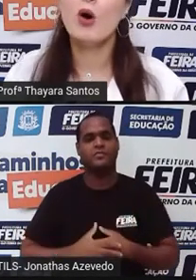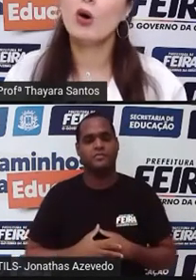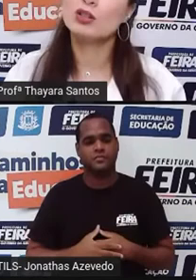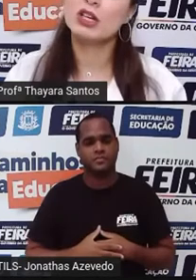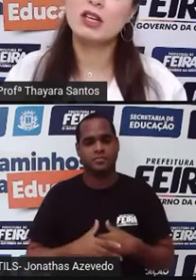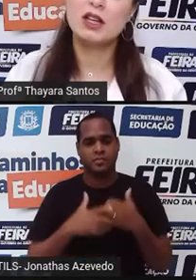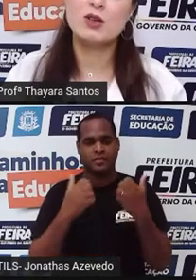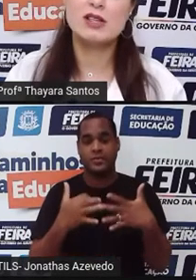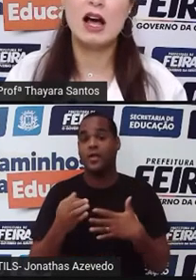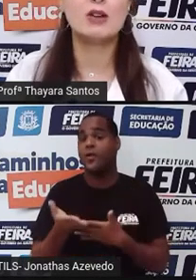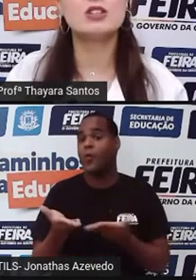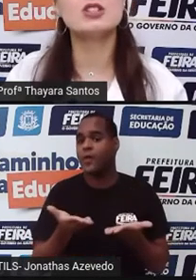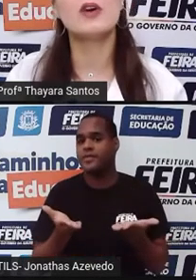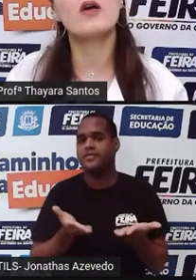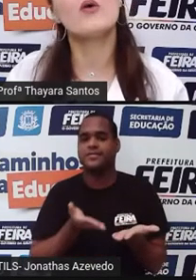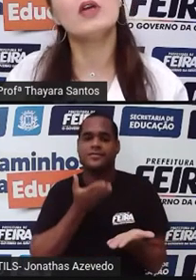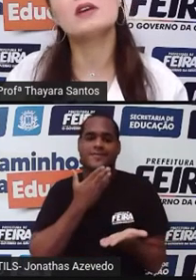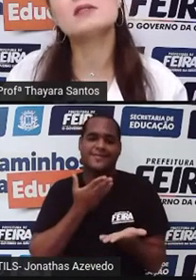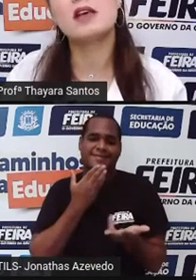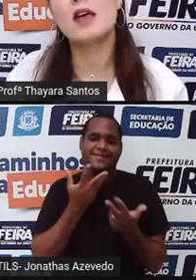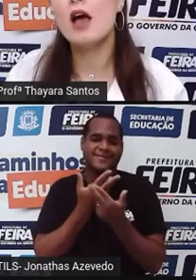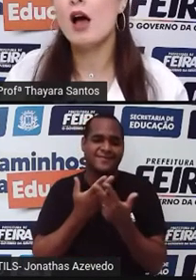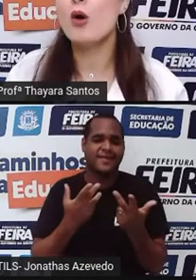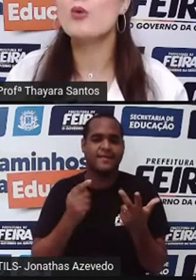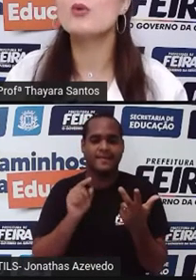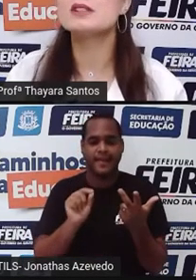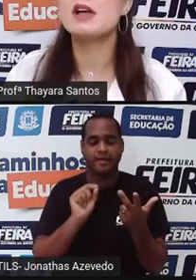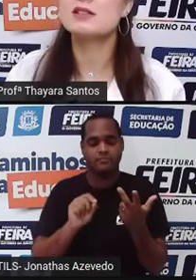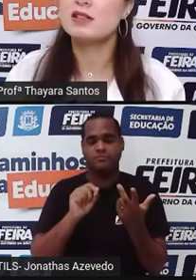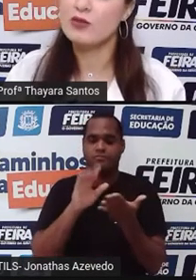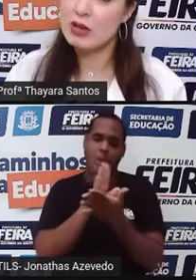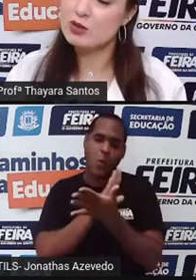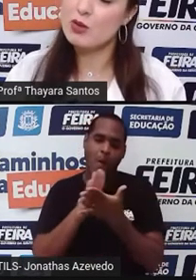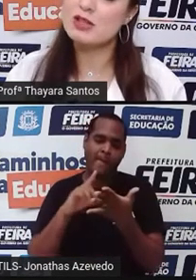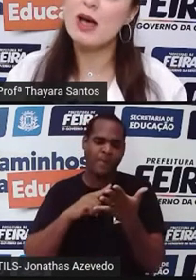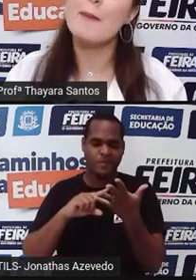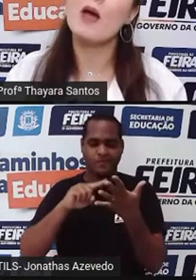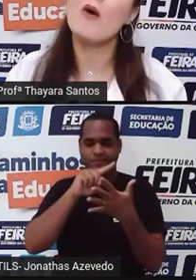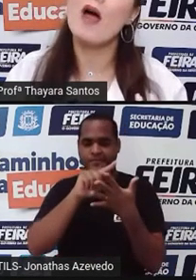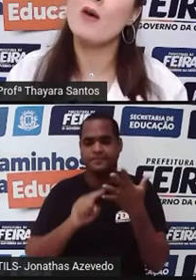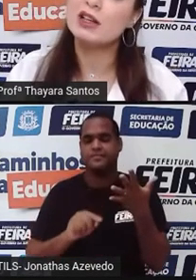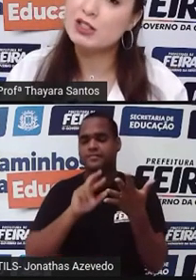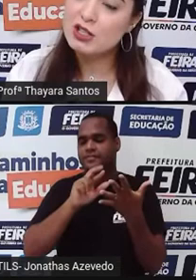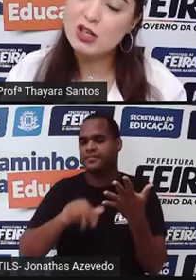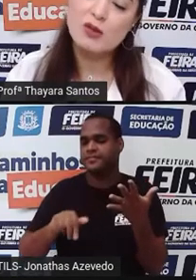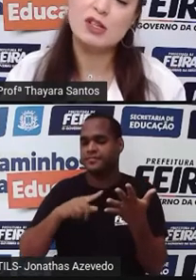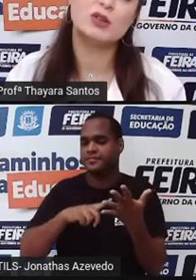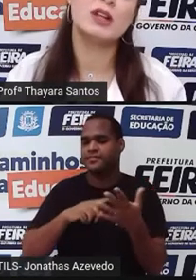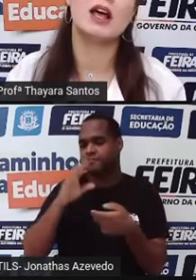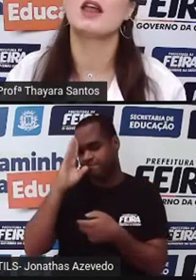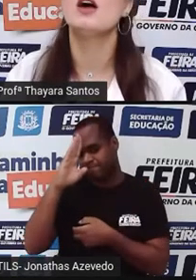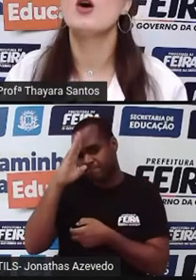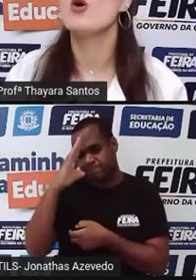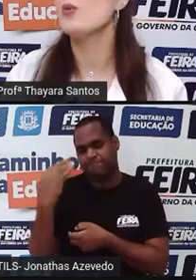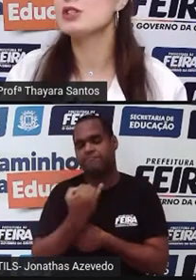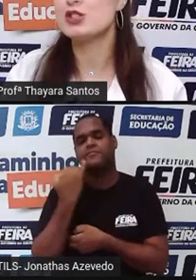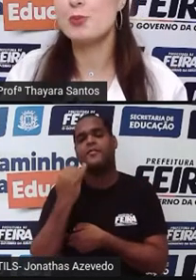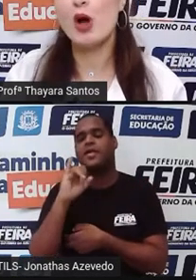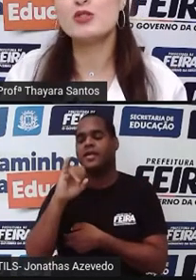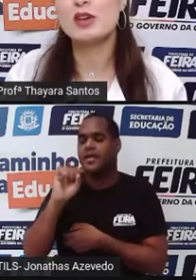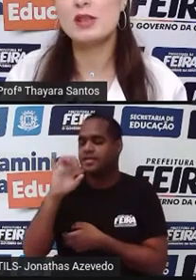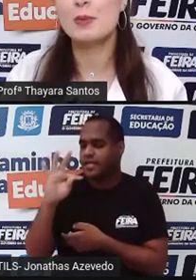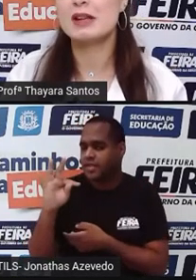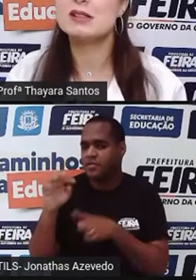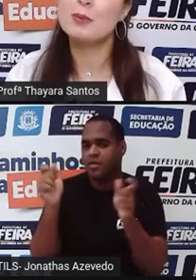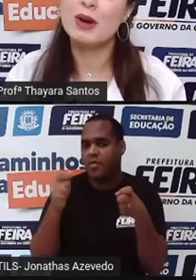Então, hoje aqui na nossa aula, a gente vai conhecer algumas dessas infecções, saber qual é o agente causador dela, como a gente